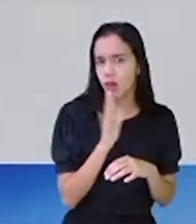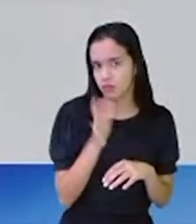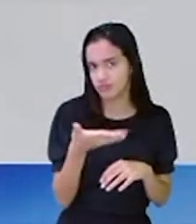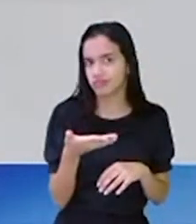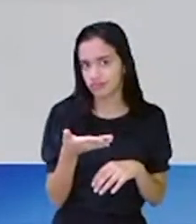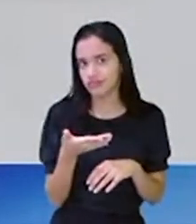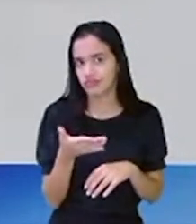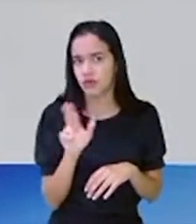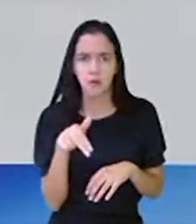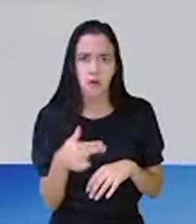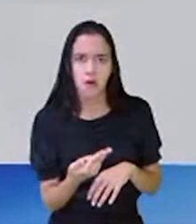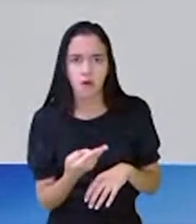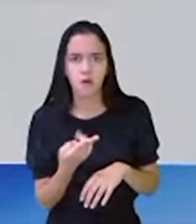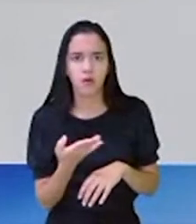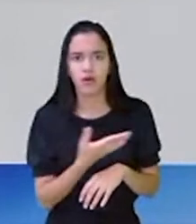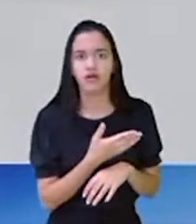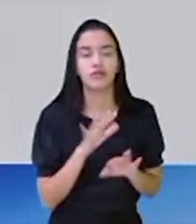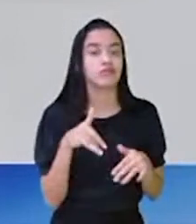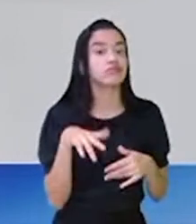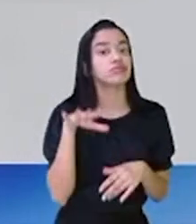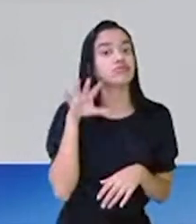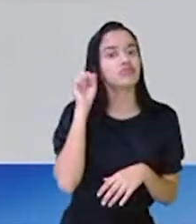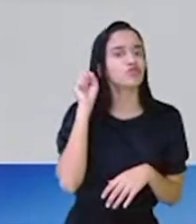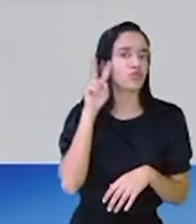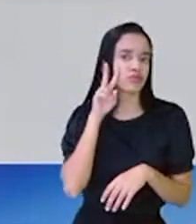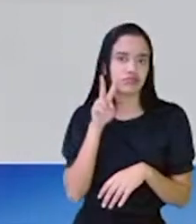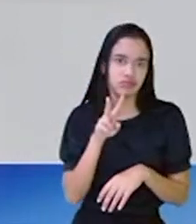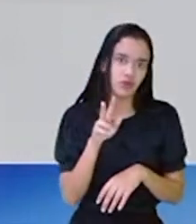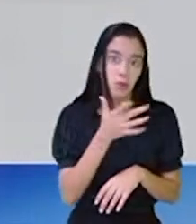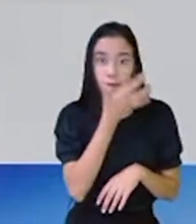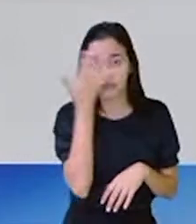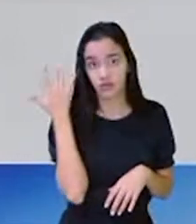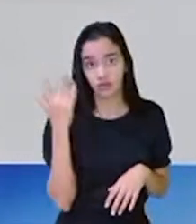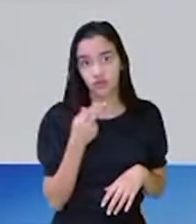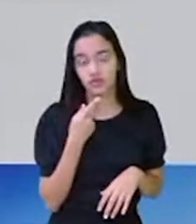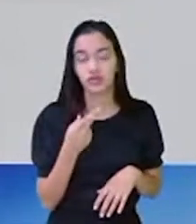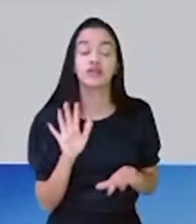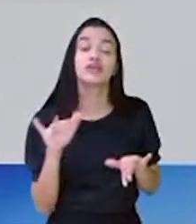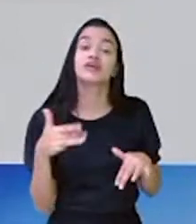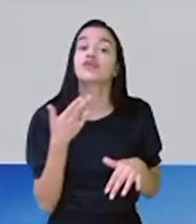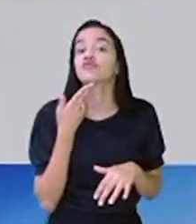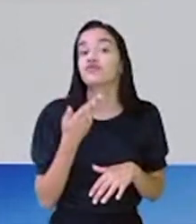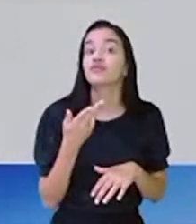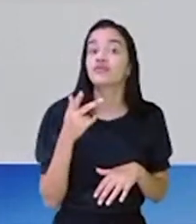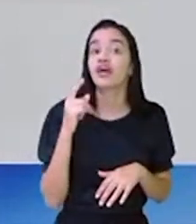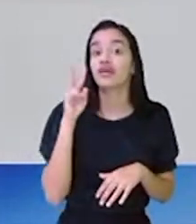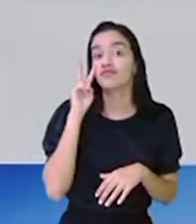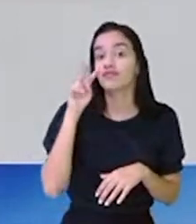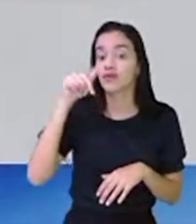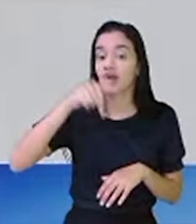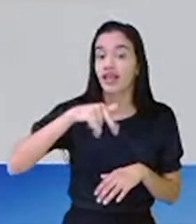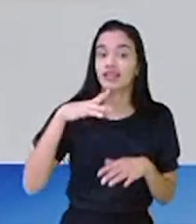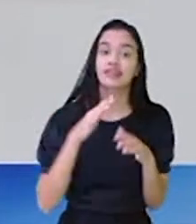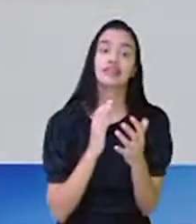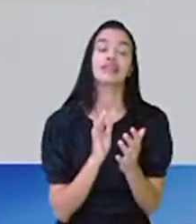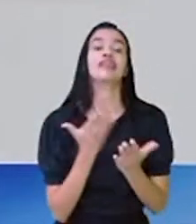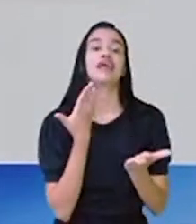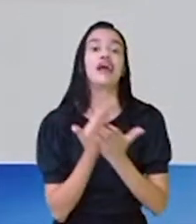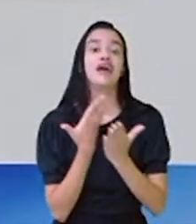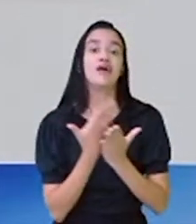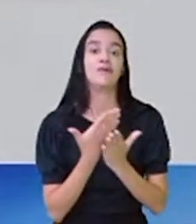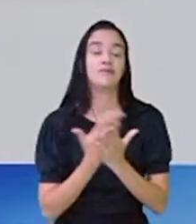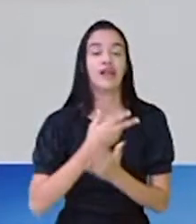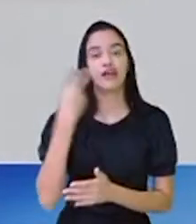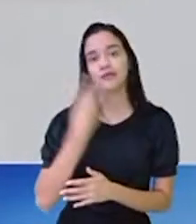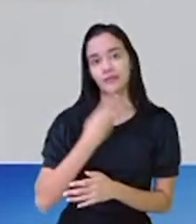esse ditado aí? Ou vocês já escutaram alguém falando? Então, a gente já viu aqui nessa aula dois ditados